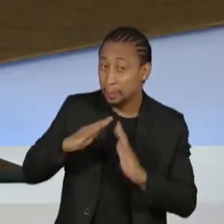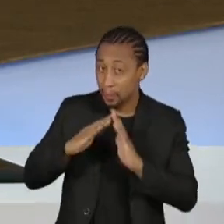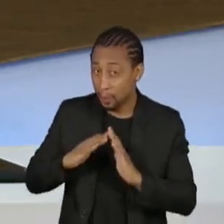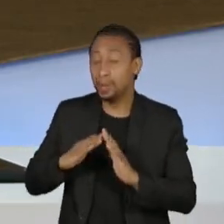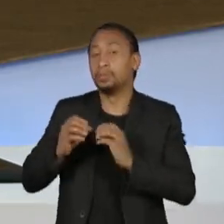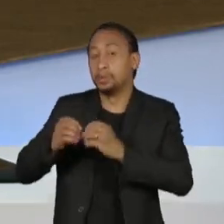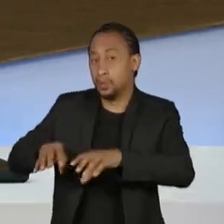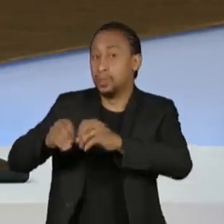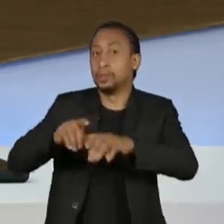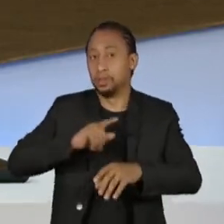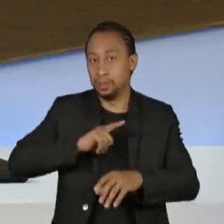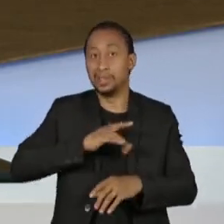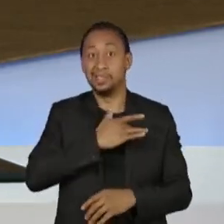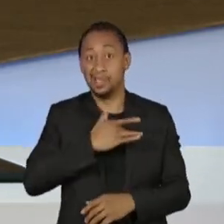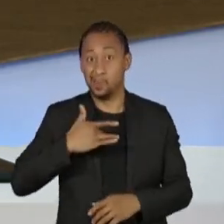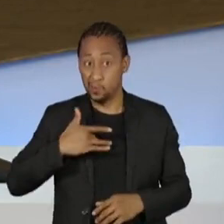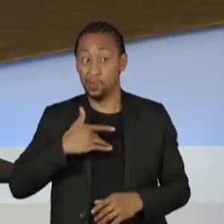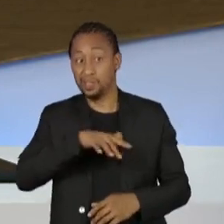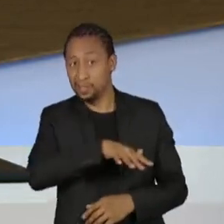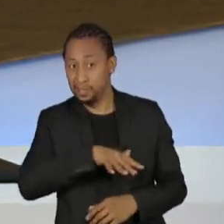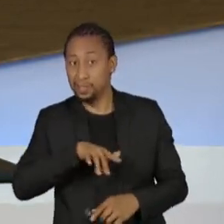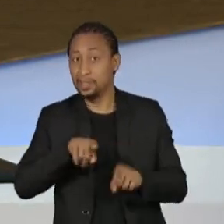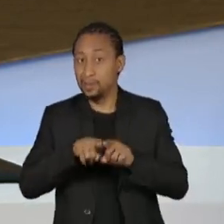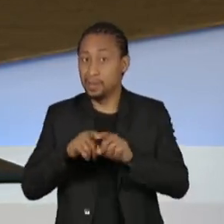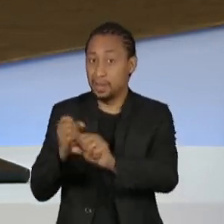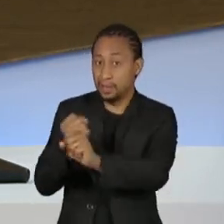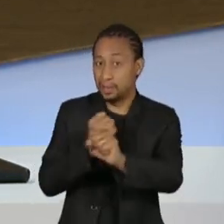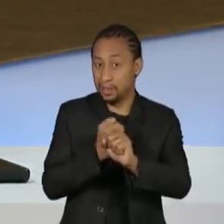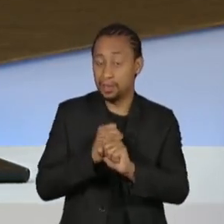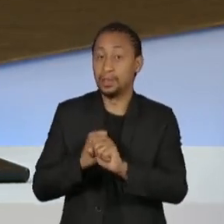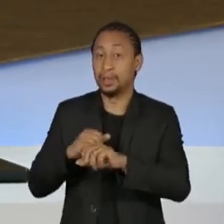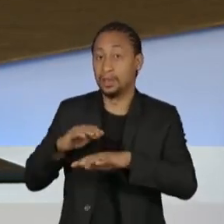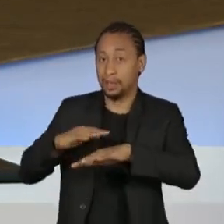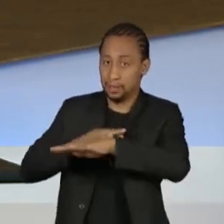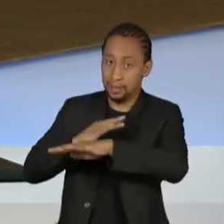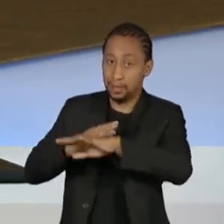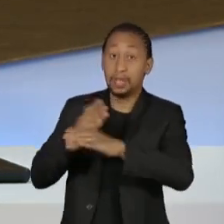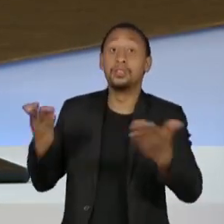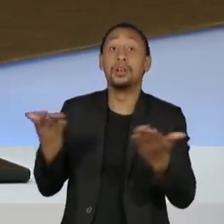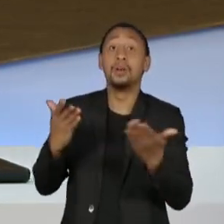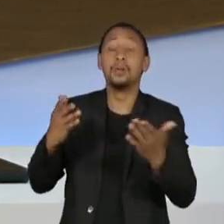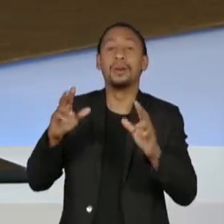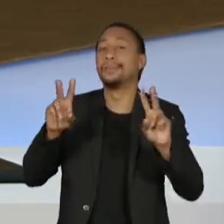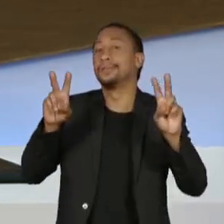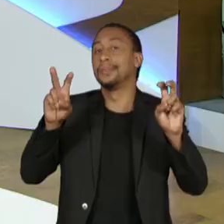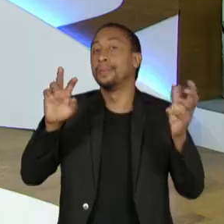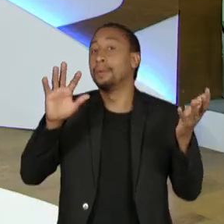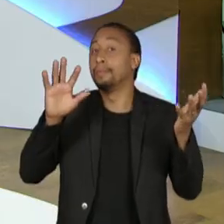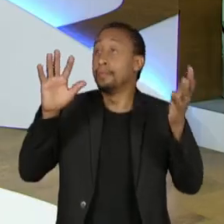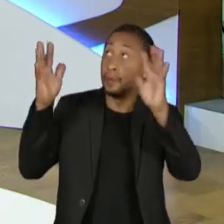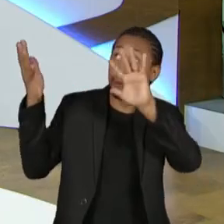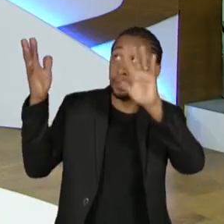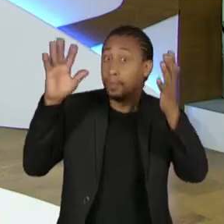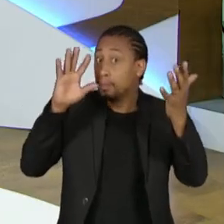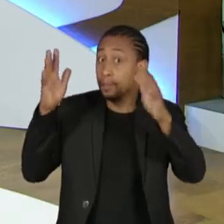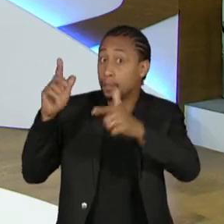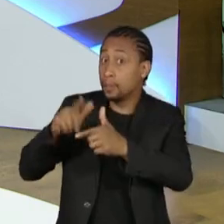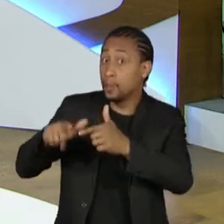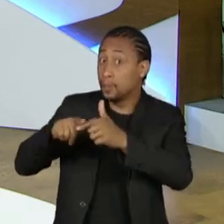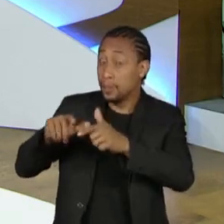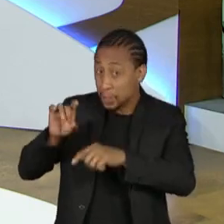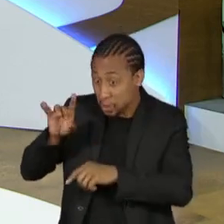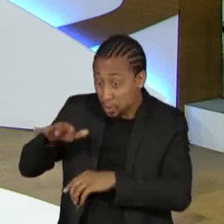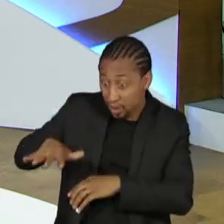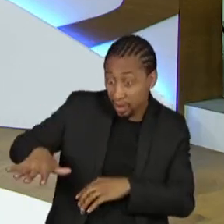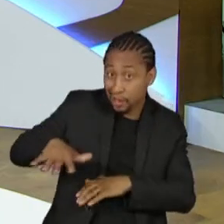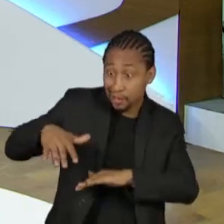pública, de urbanismo e agora muito fortemente com a questão de mudanças climáticas. Esse não é um problema só da Baixada, mas aqui da região